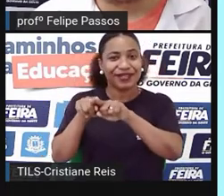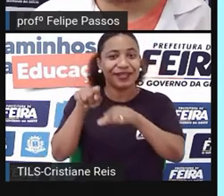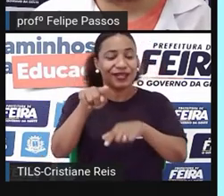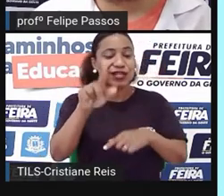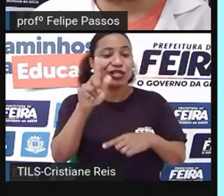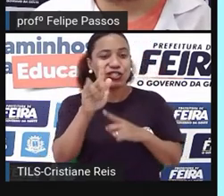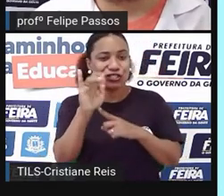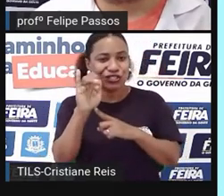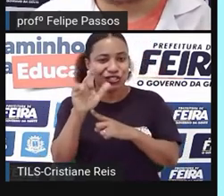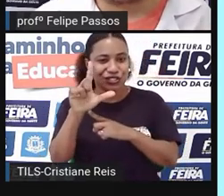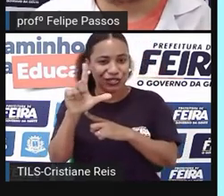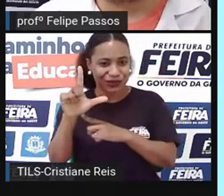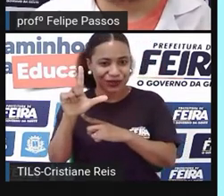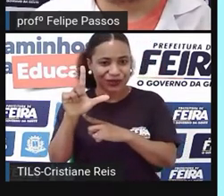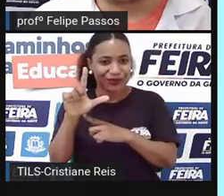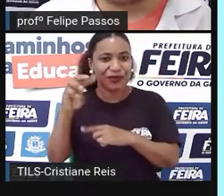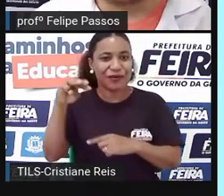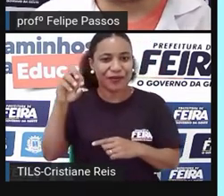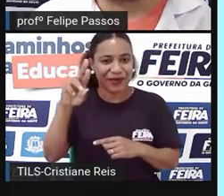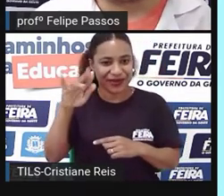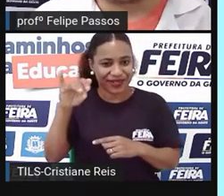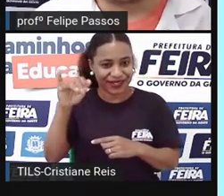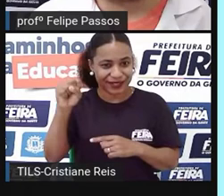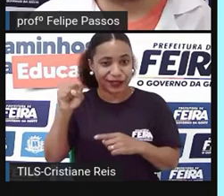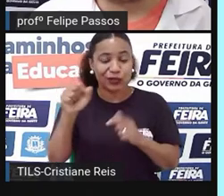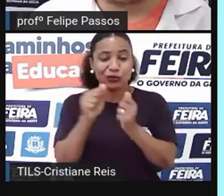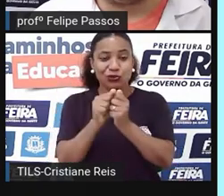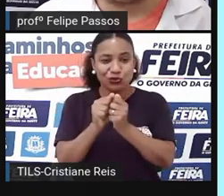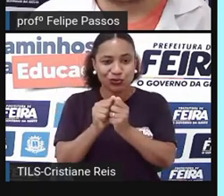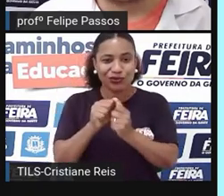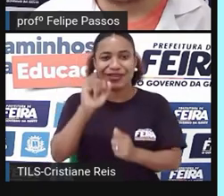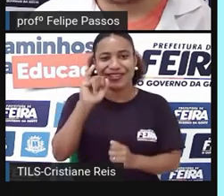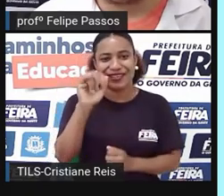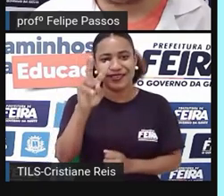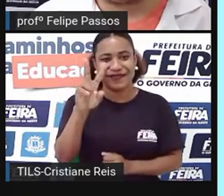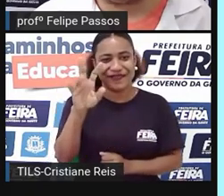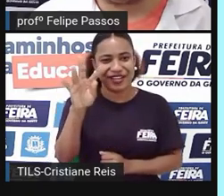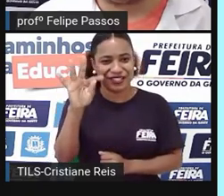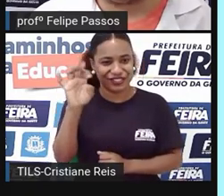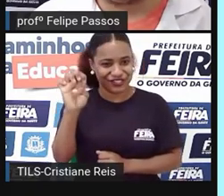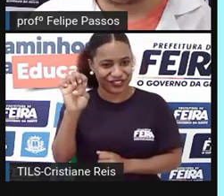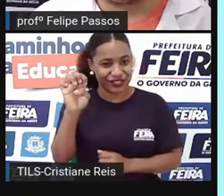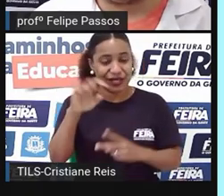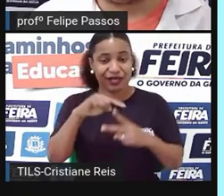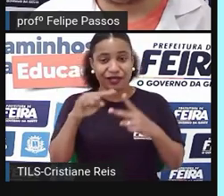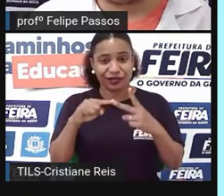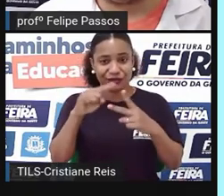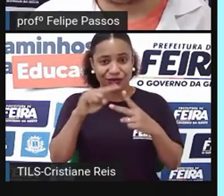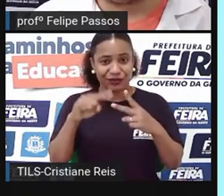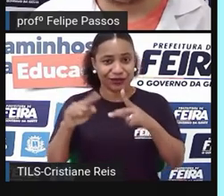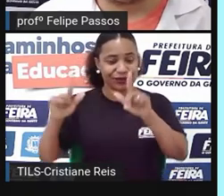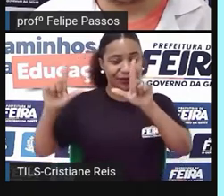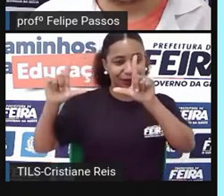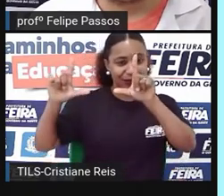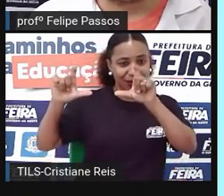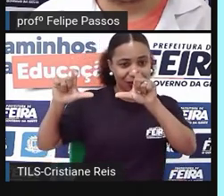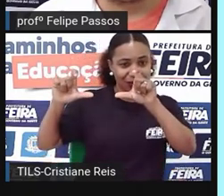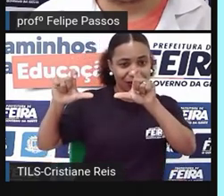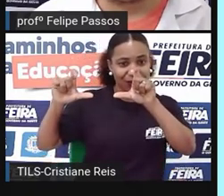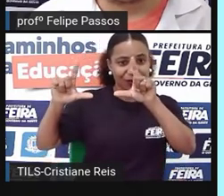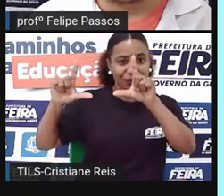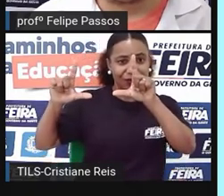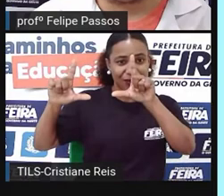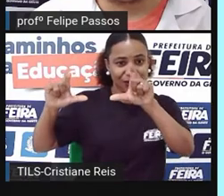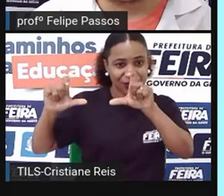Sangalo, e aí foi um, meio que um registro do making of, só para mostrar para vocês que a gente pode chegar até